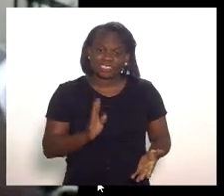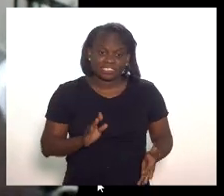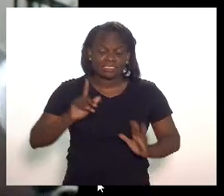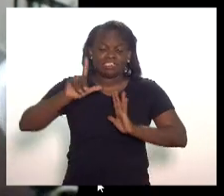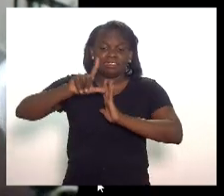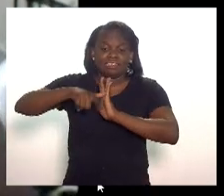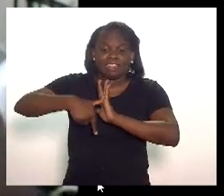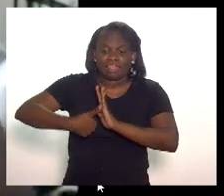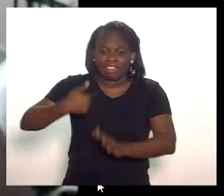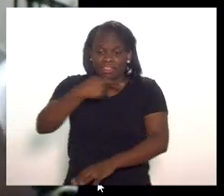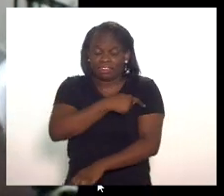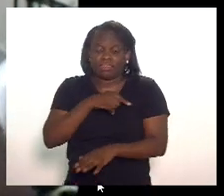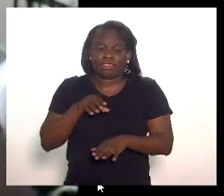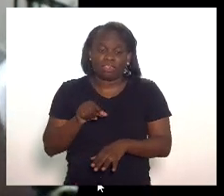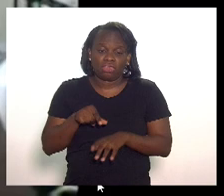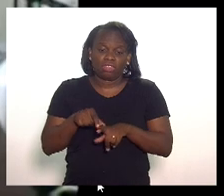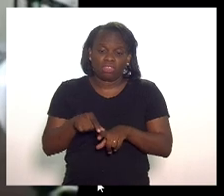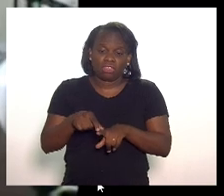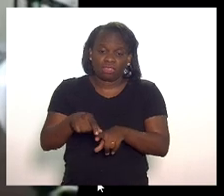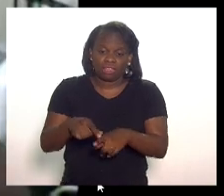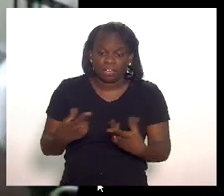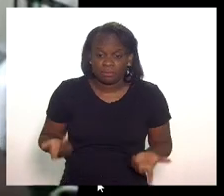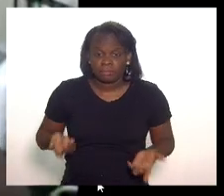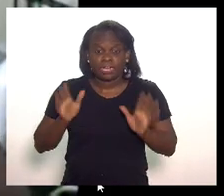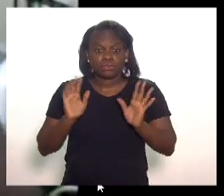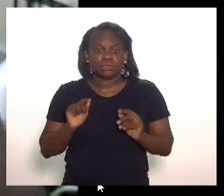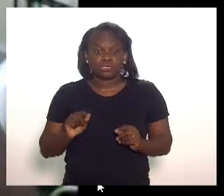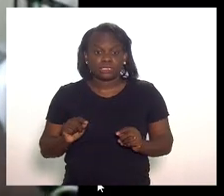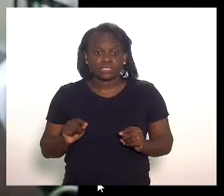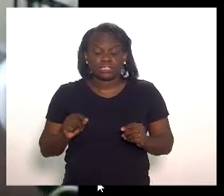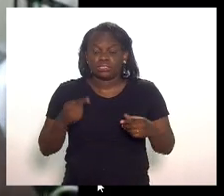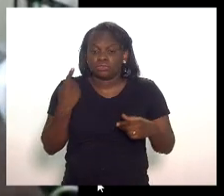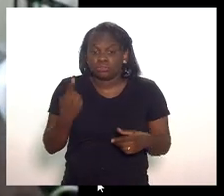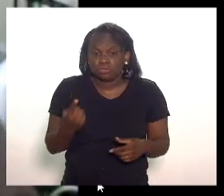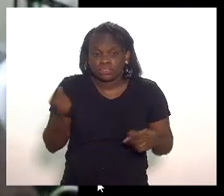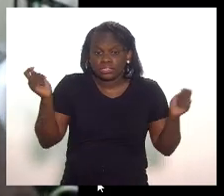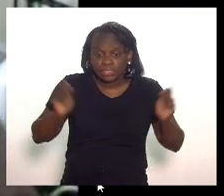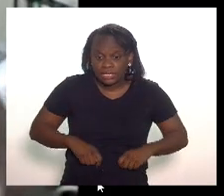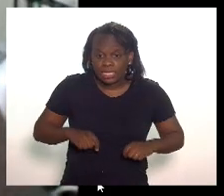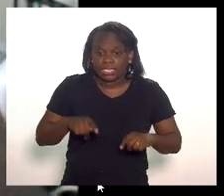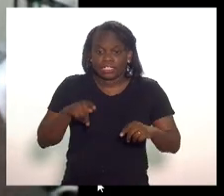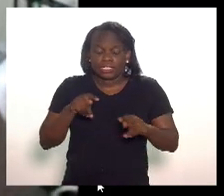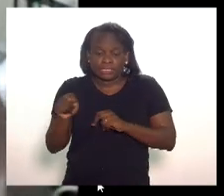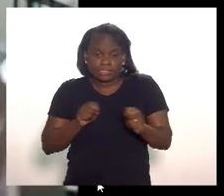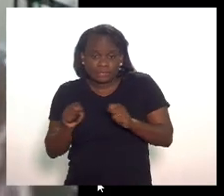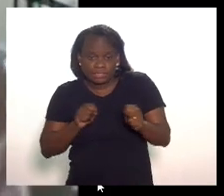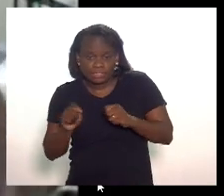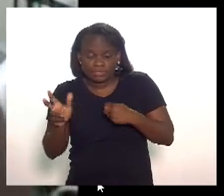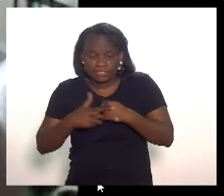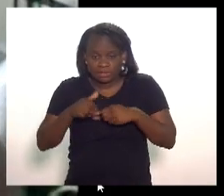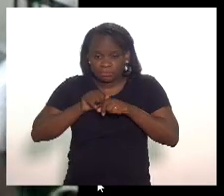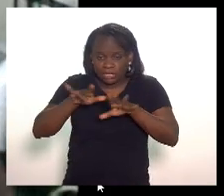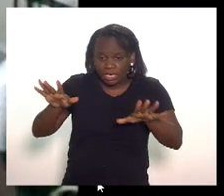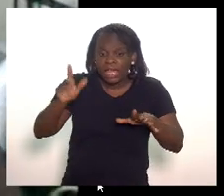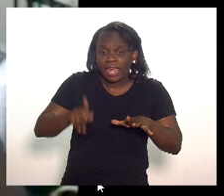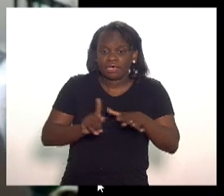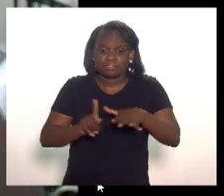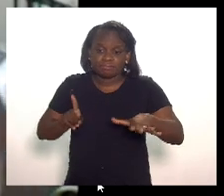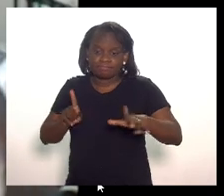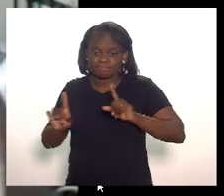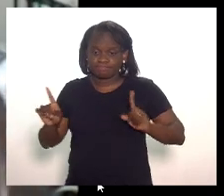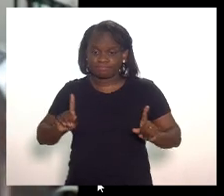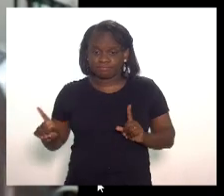passos lentos e a vacinação está em passos lentos faz o que? a única maneira de conter a disseminação do vírus é com distanciamento social